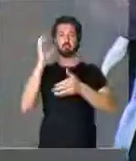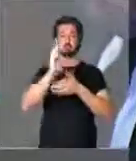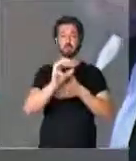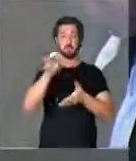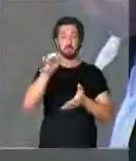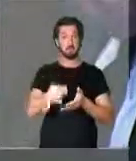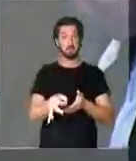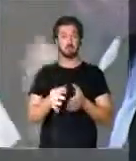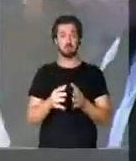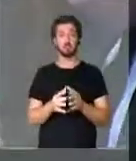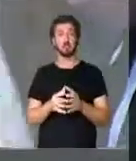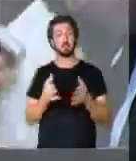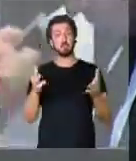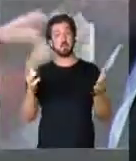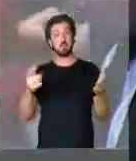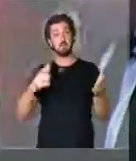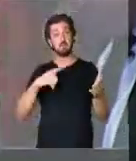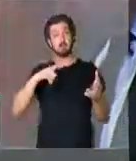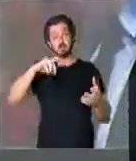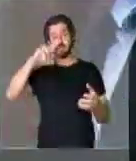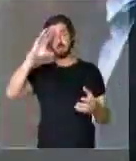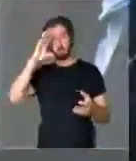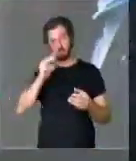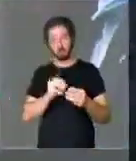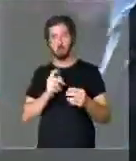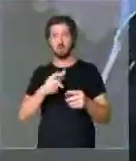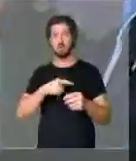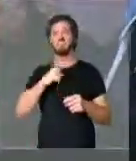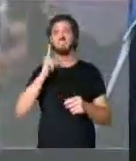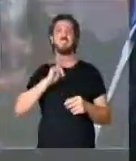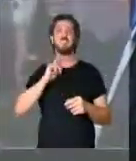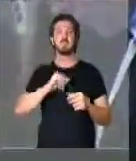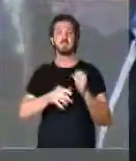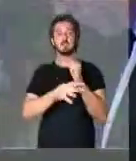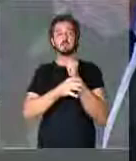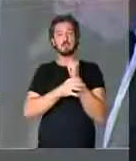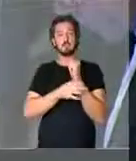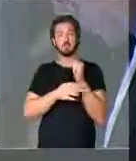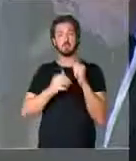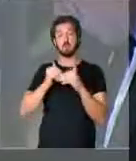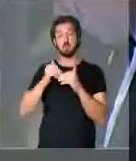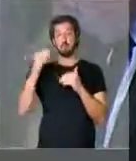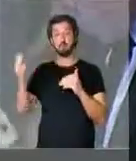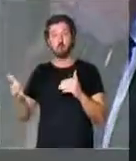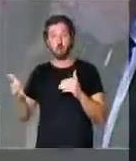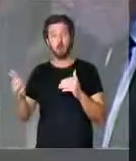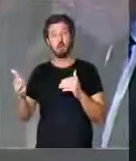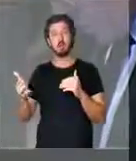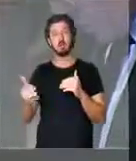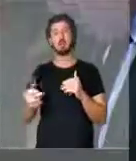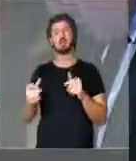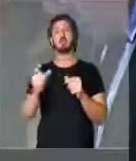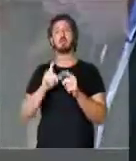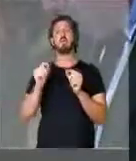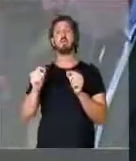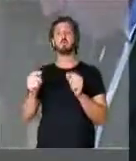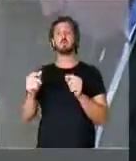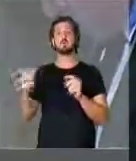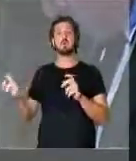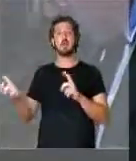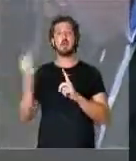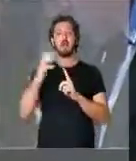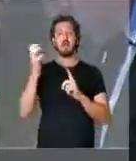adequadamente. A compreensiva até obsessão pela segurança aqui fora faz com que se alimente